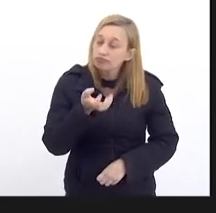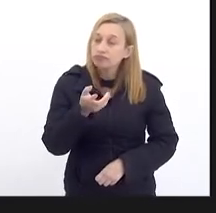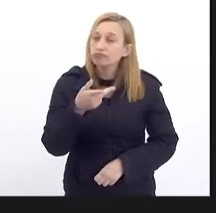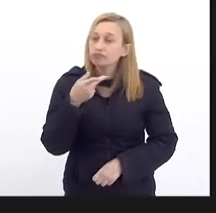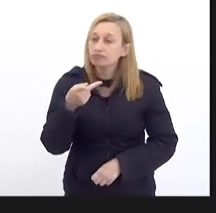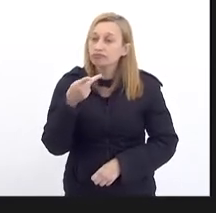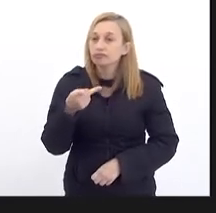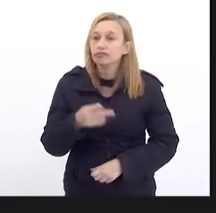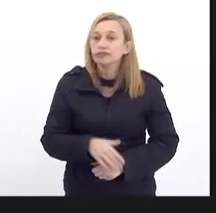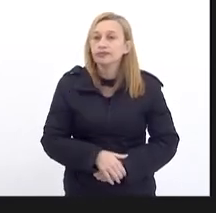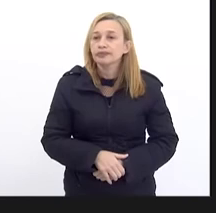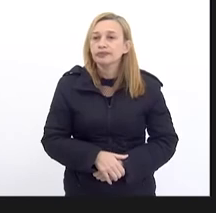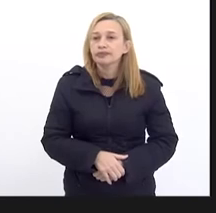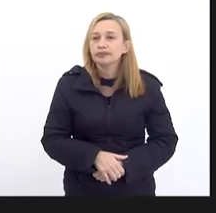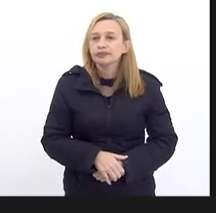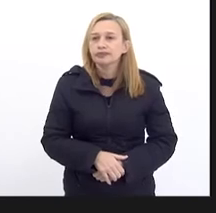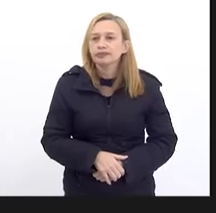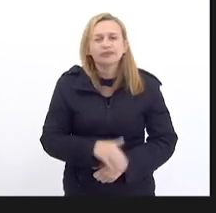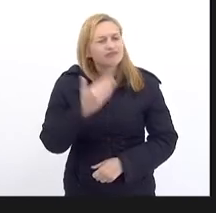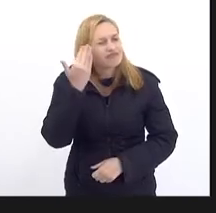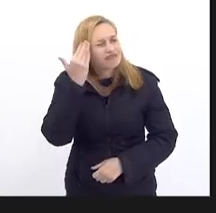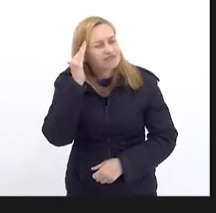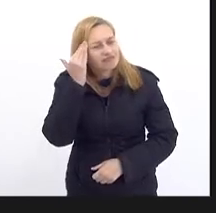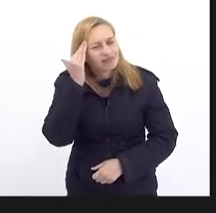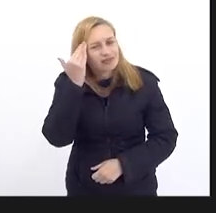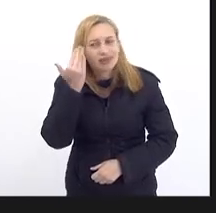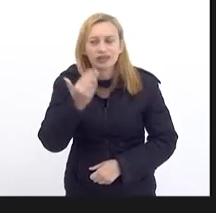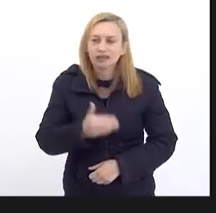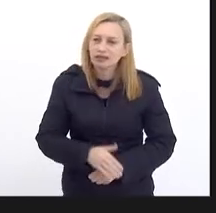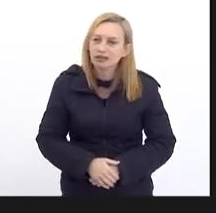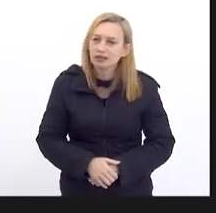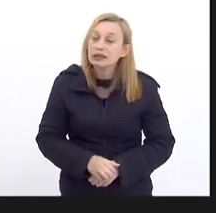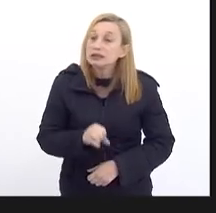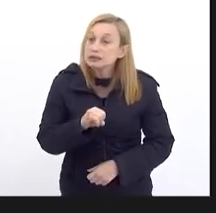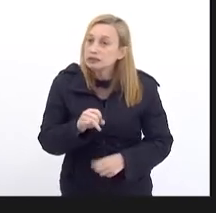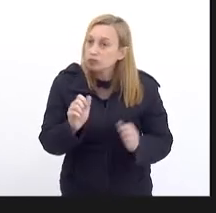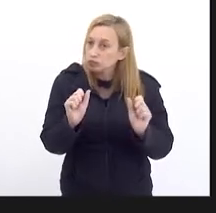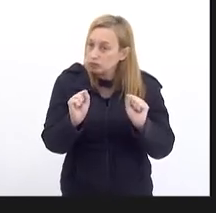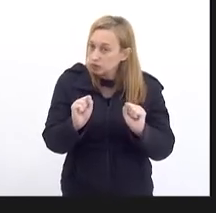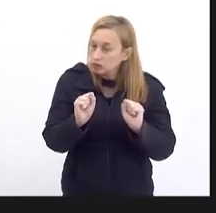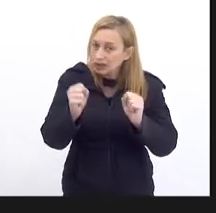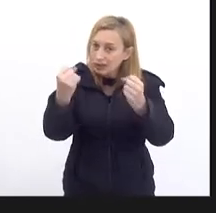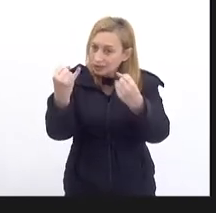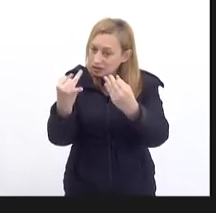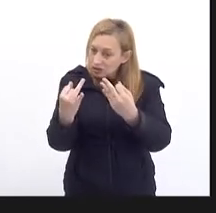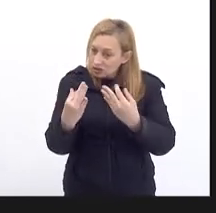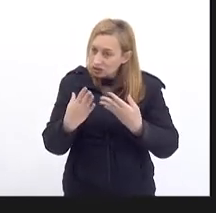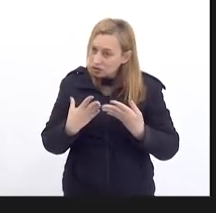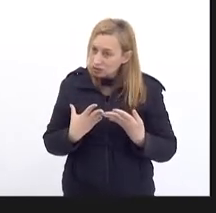Era Buscar Entender E se fosse possível Me explicar